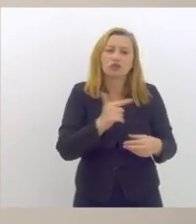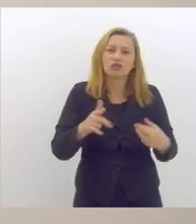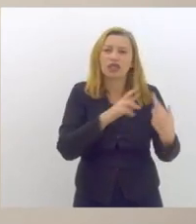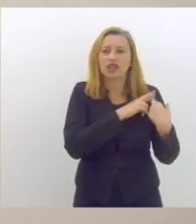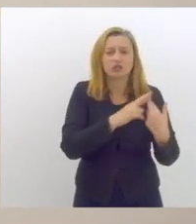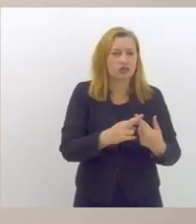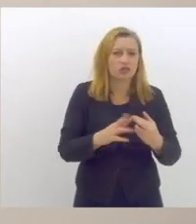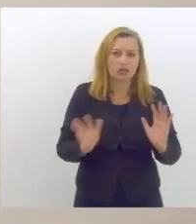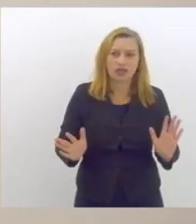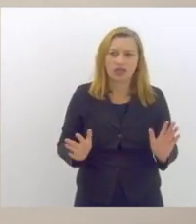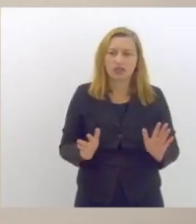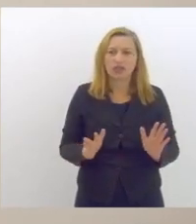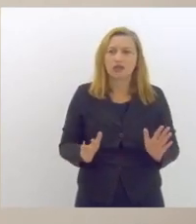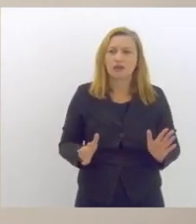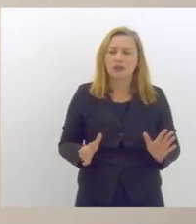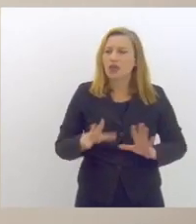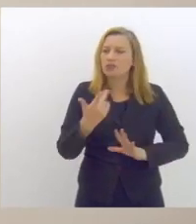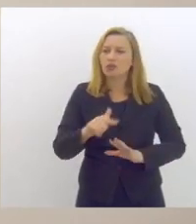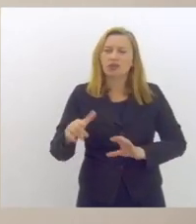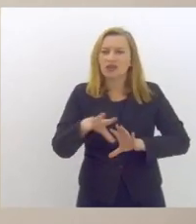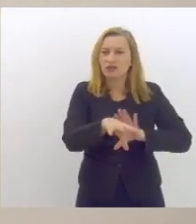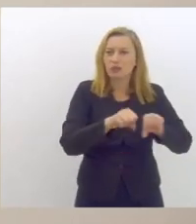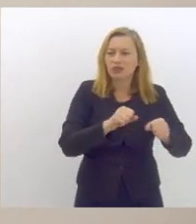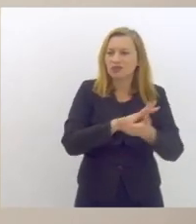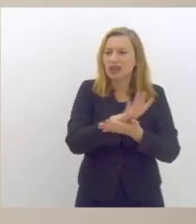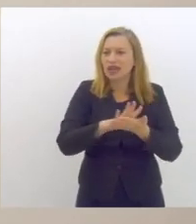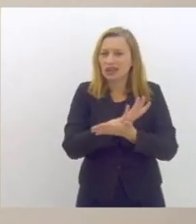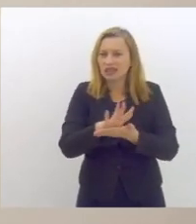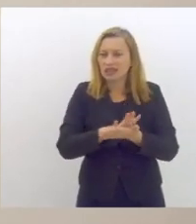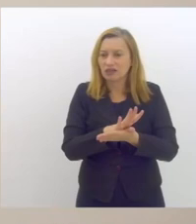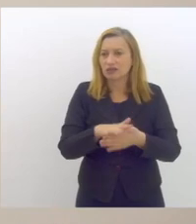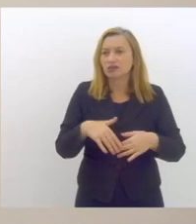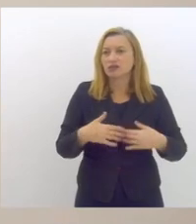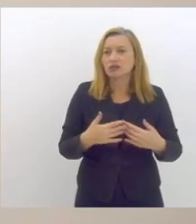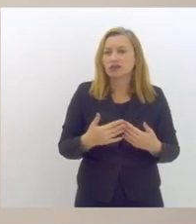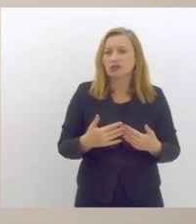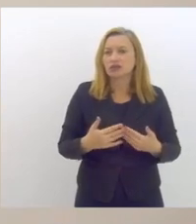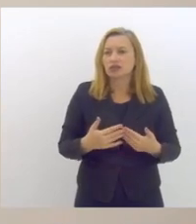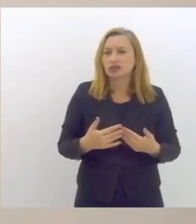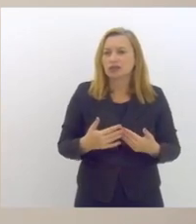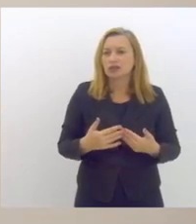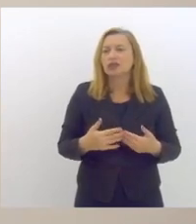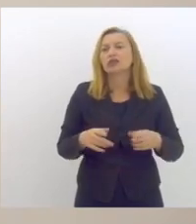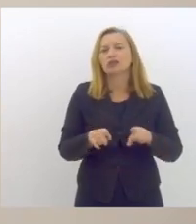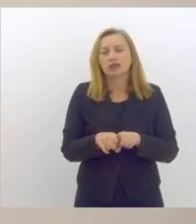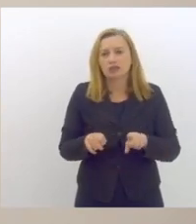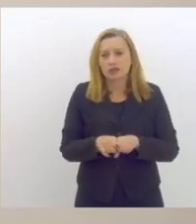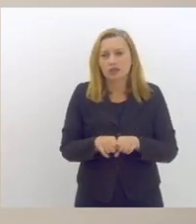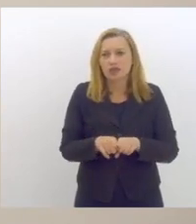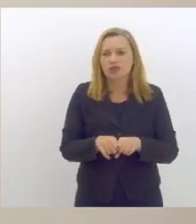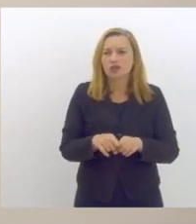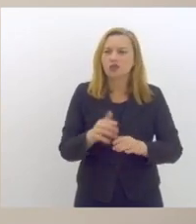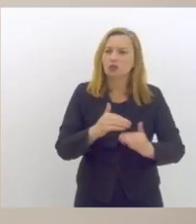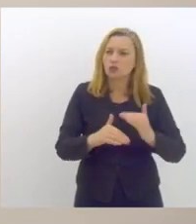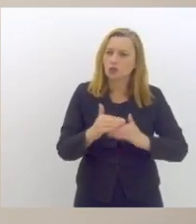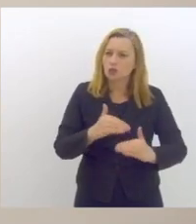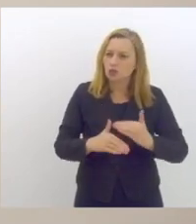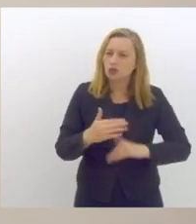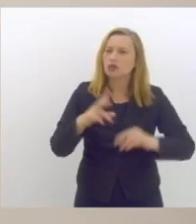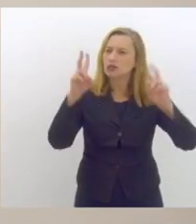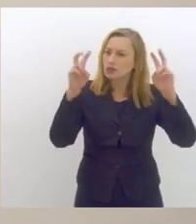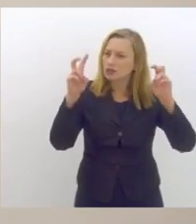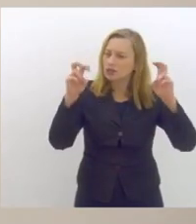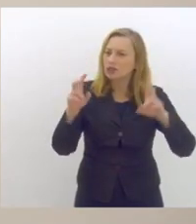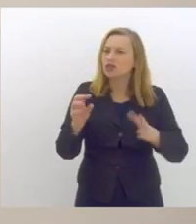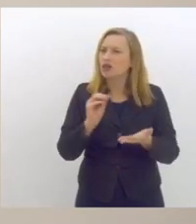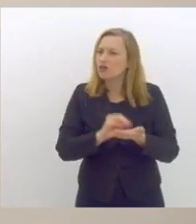essas pessoas não têm nenhuma formação nada para isso e é também retroceder um pouco nessa questão da